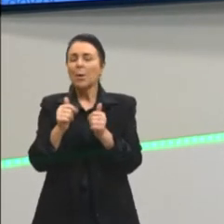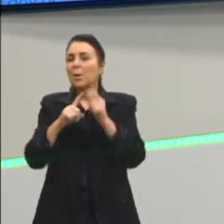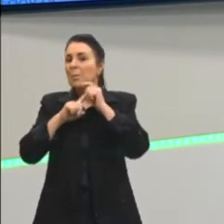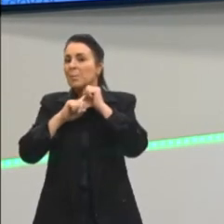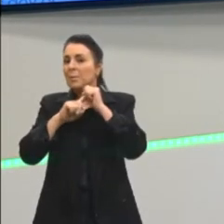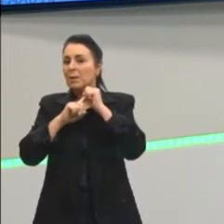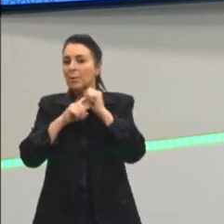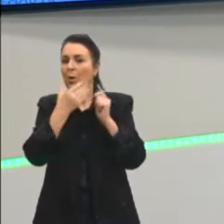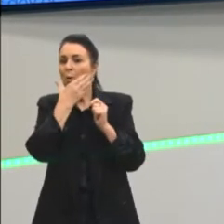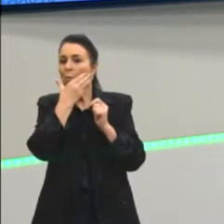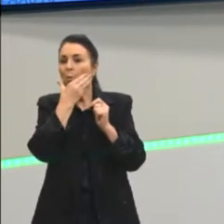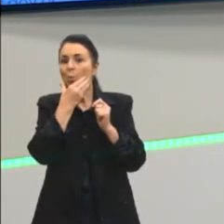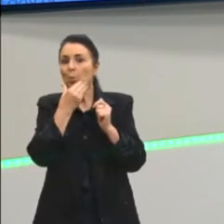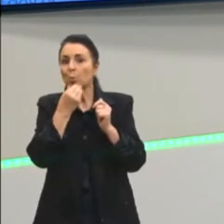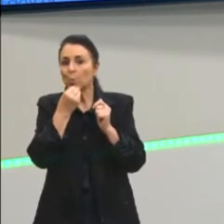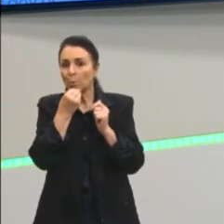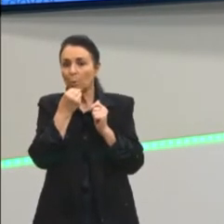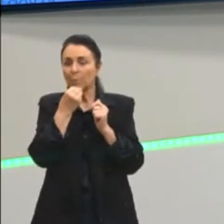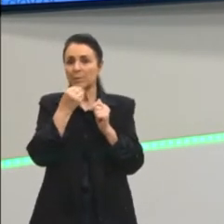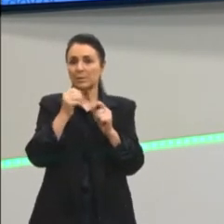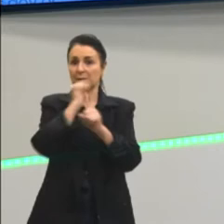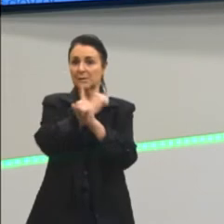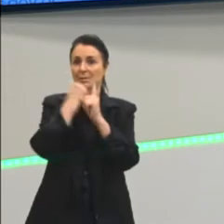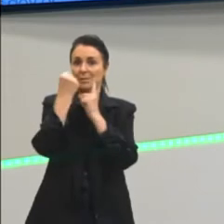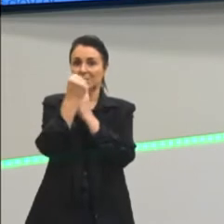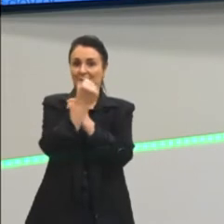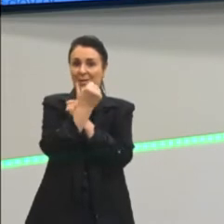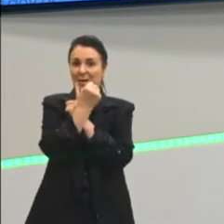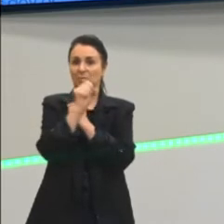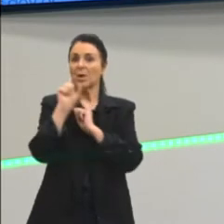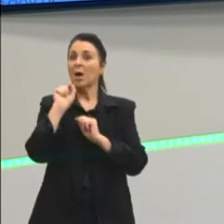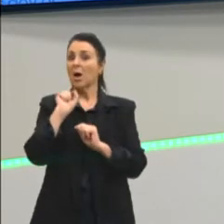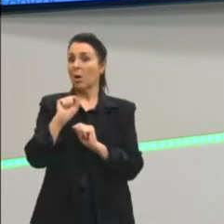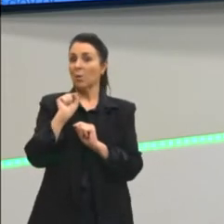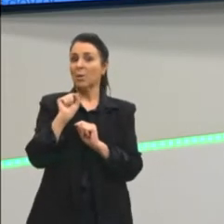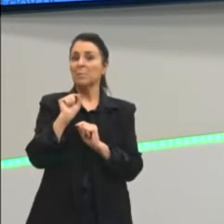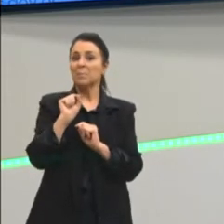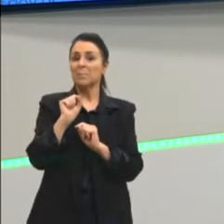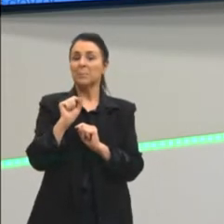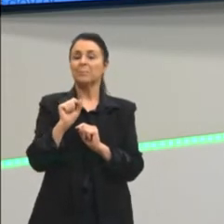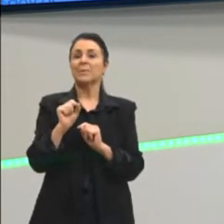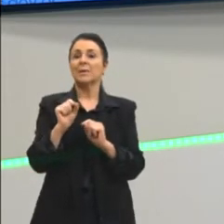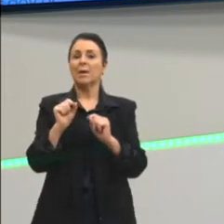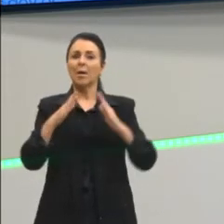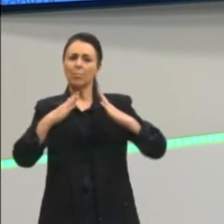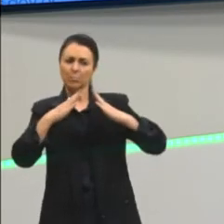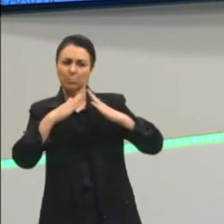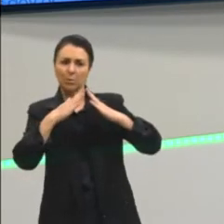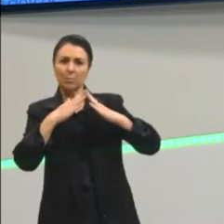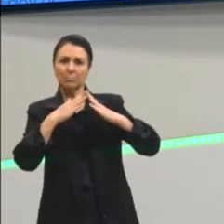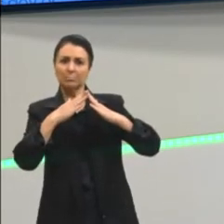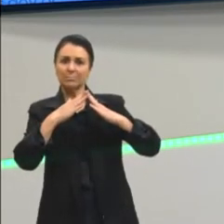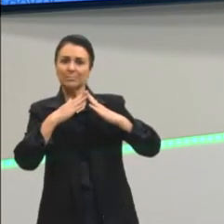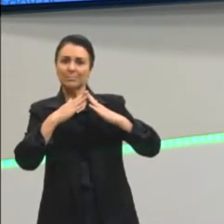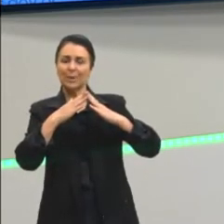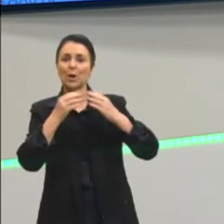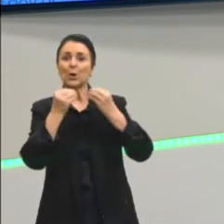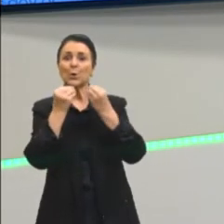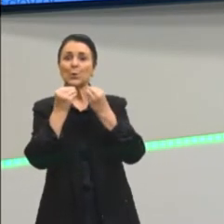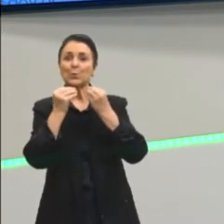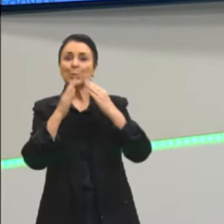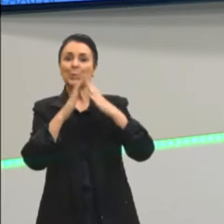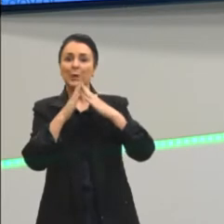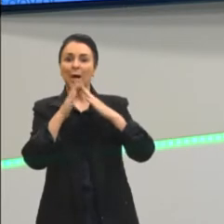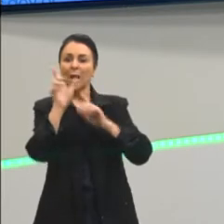homens quando se constituíram como sociedade foi a questão da moradia, né? Então, as pessoas